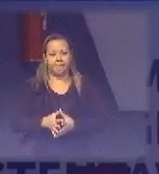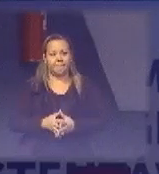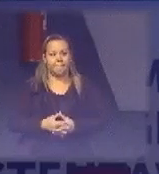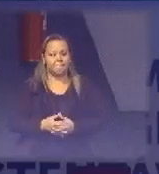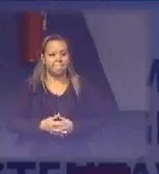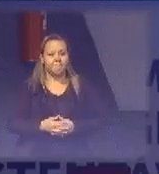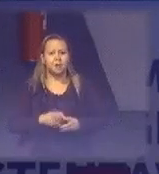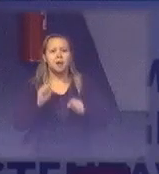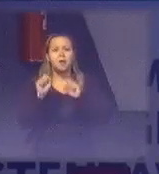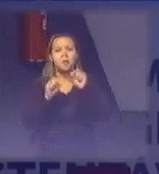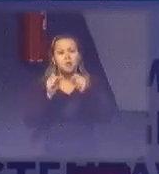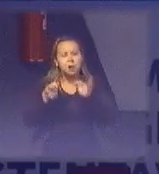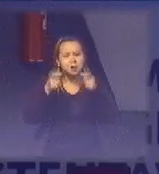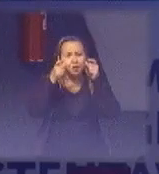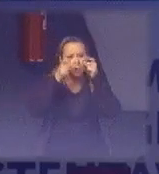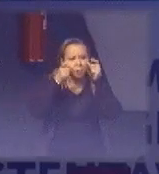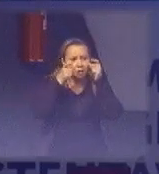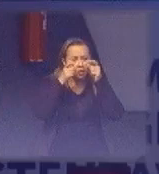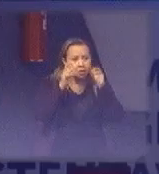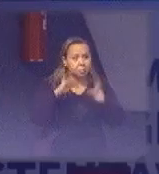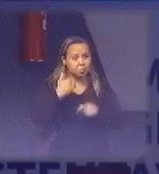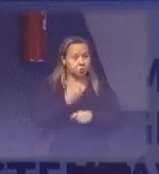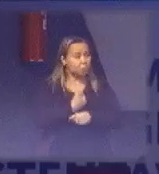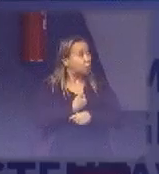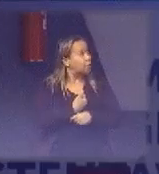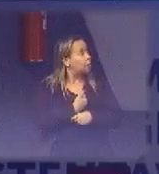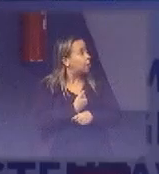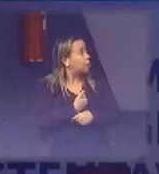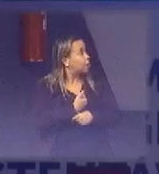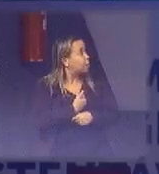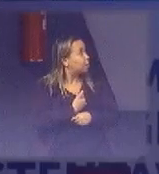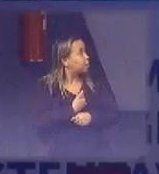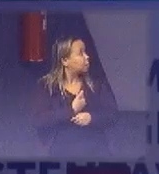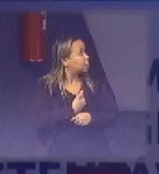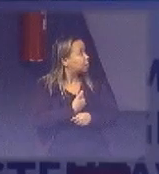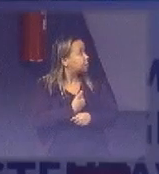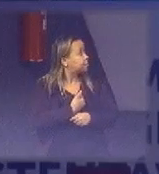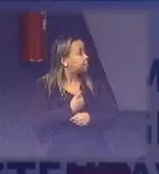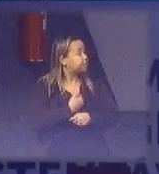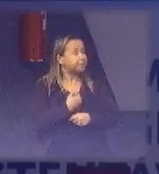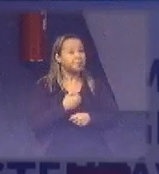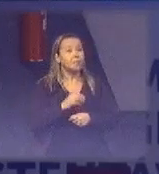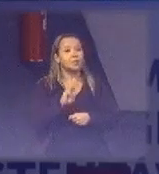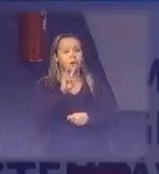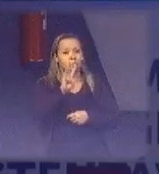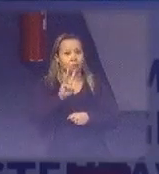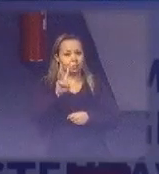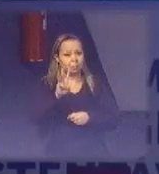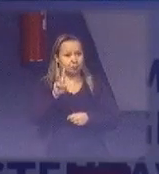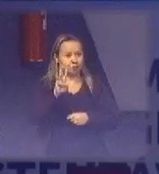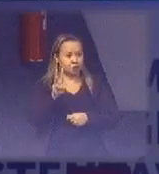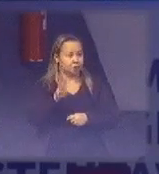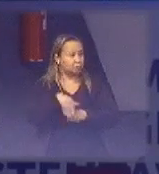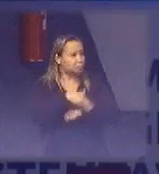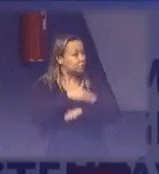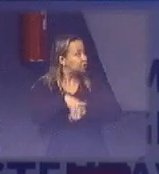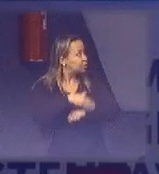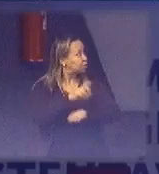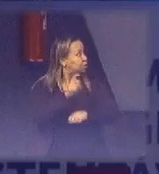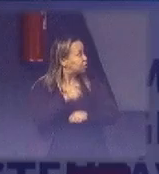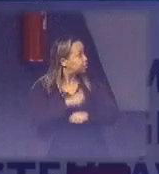Para quem tiver interesse, o nosso e-mail é esse aí, socioambiental, arroba trt16.jus.br.